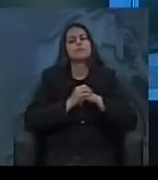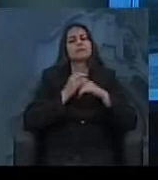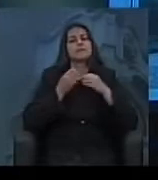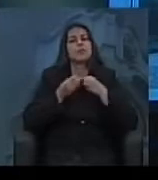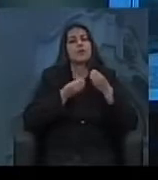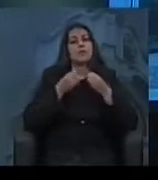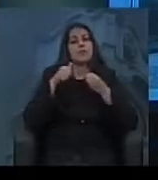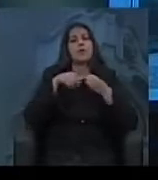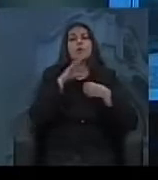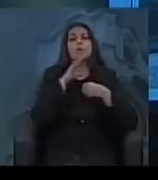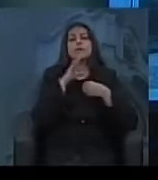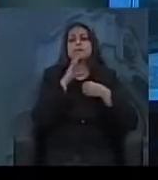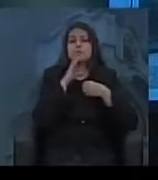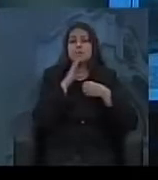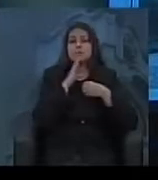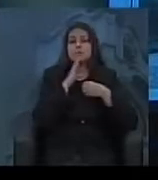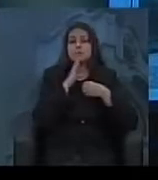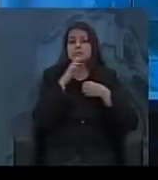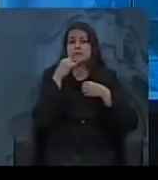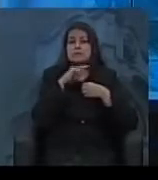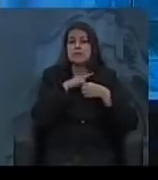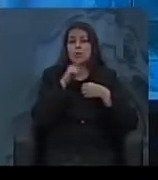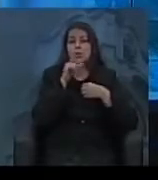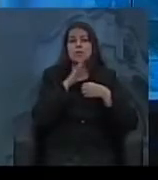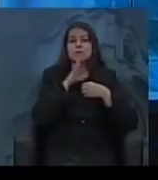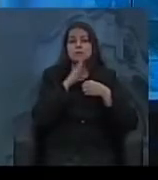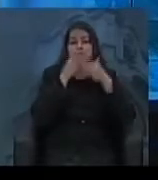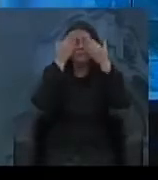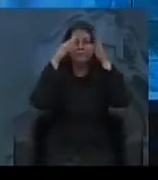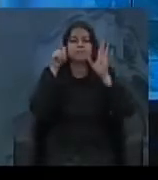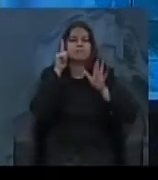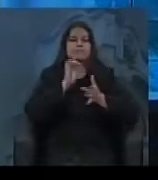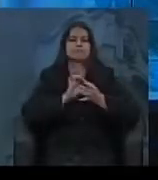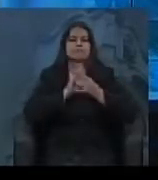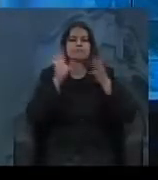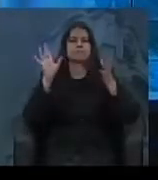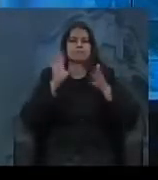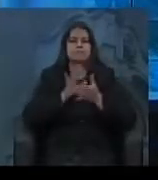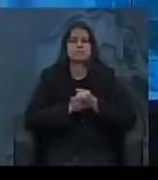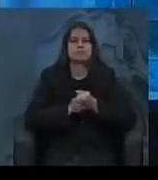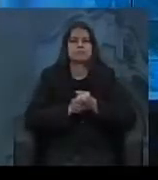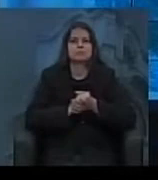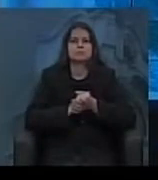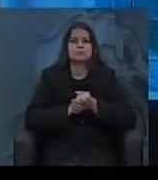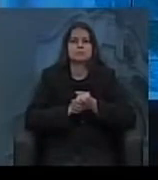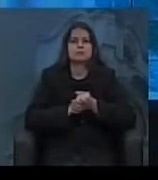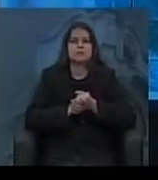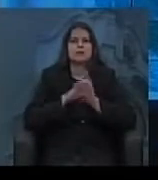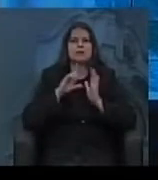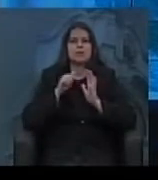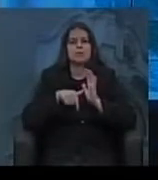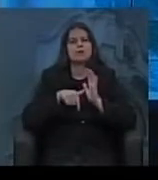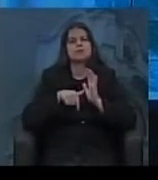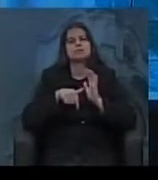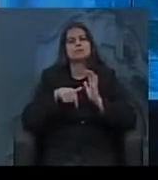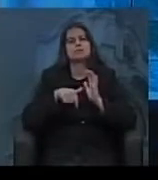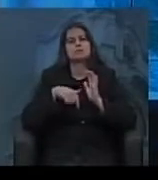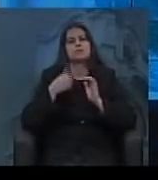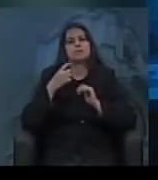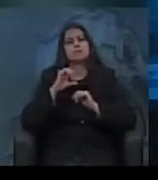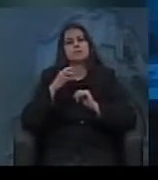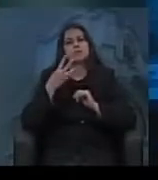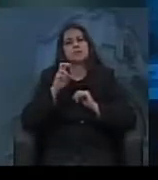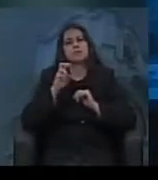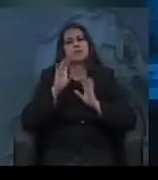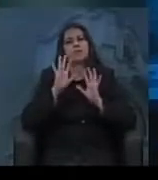conhecimento garante a sua liberdade. Enfim, então, acaba em 1945, o primeiro governo Vargas, e